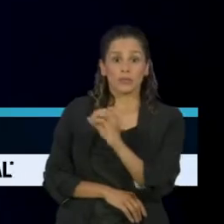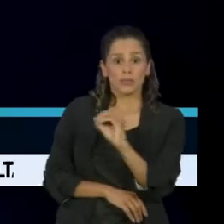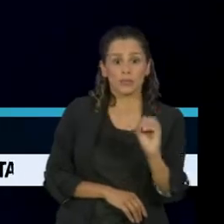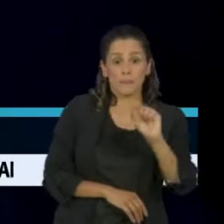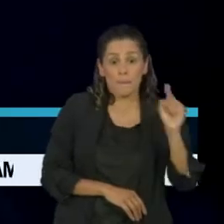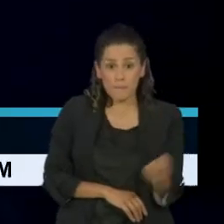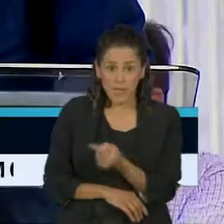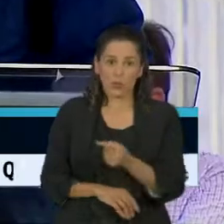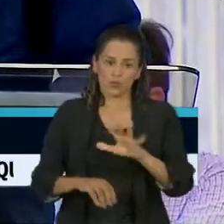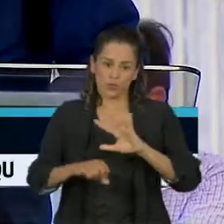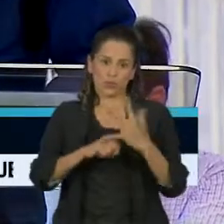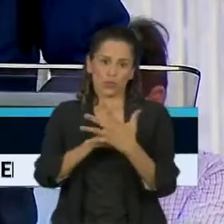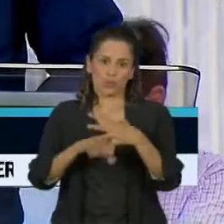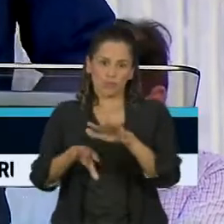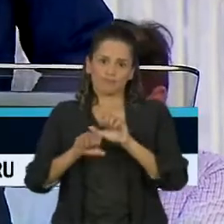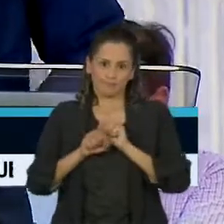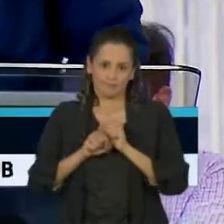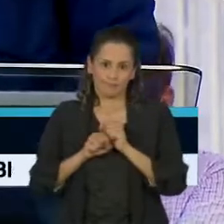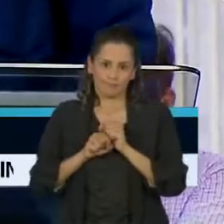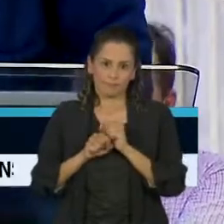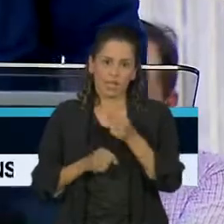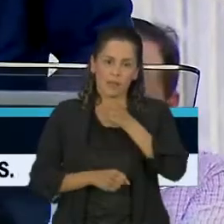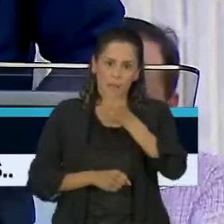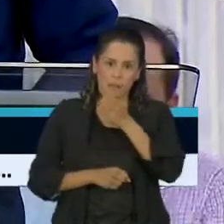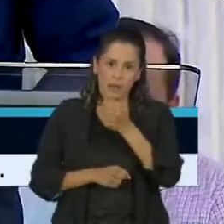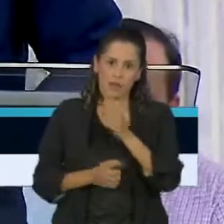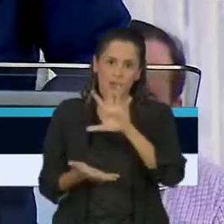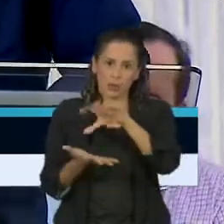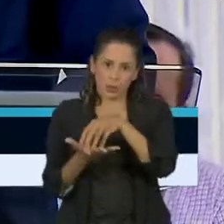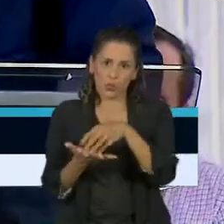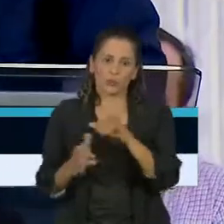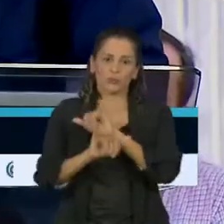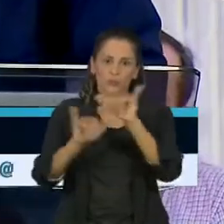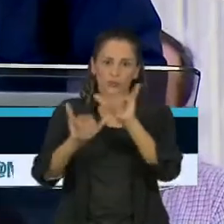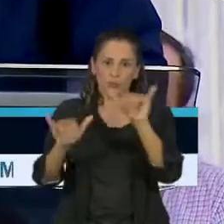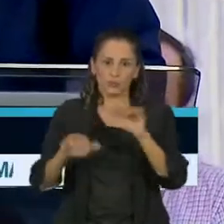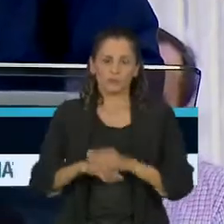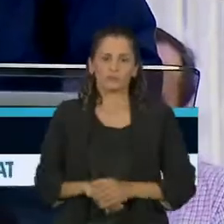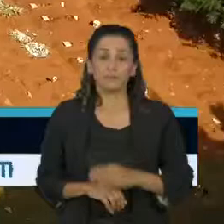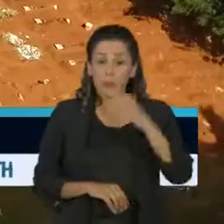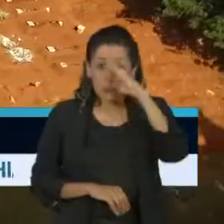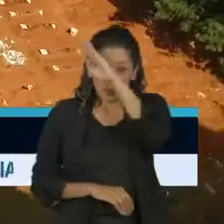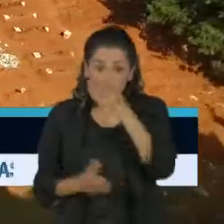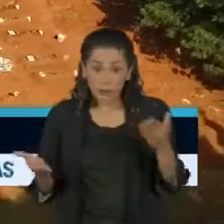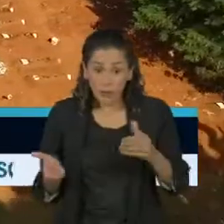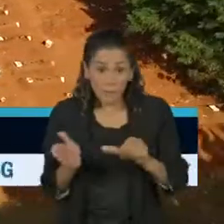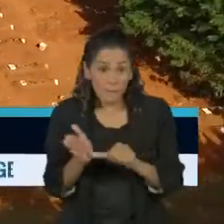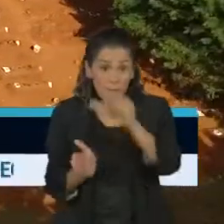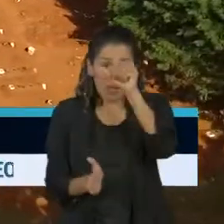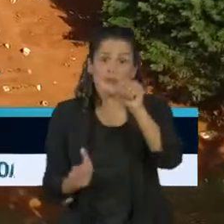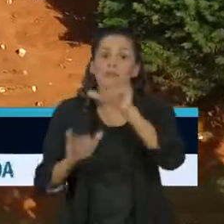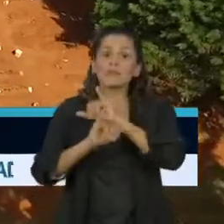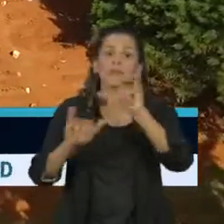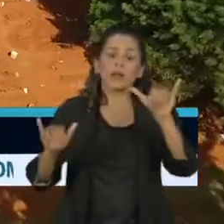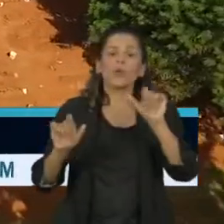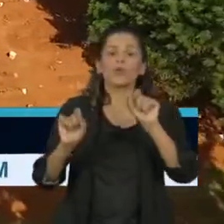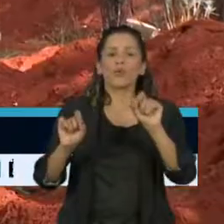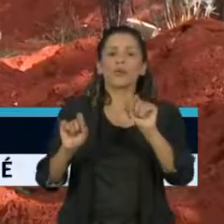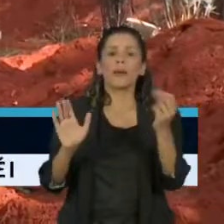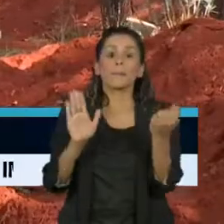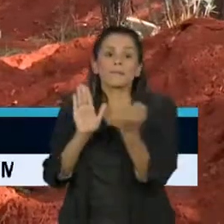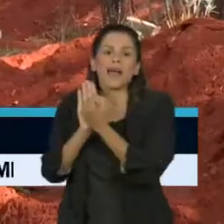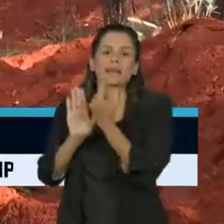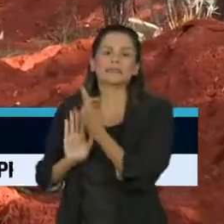veículos de imprensa. O presidente Jair Bolsonaro falou hoje pela primeira vez sobre a marca de 100 mil mortes pela Covid